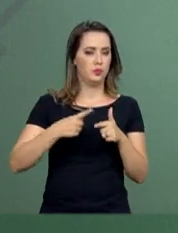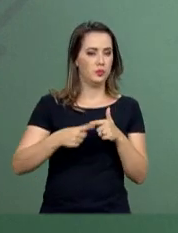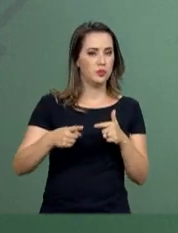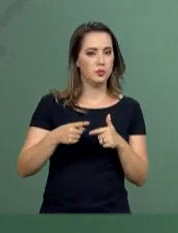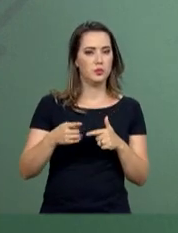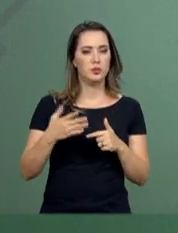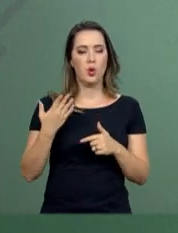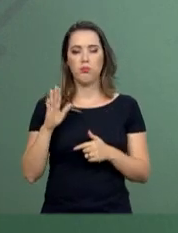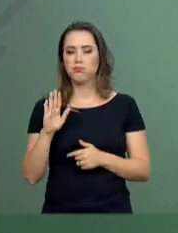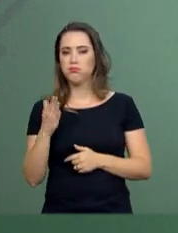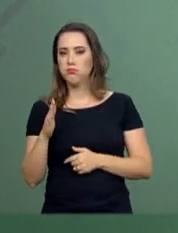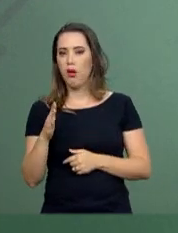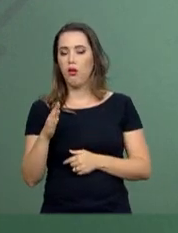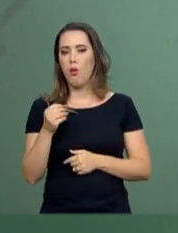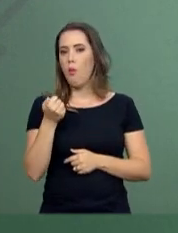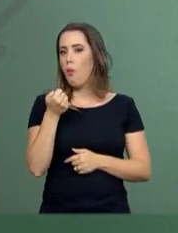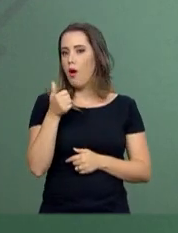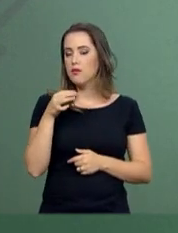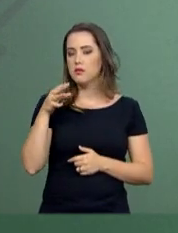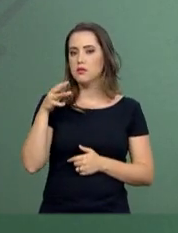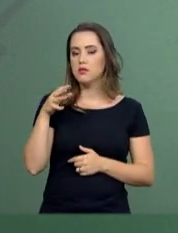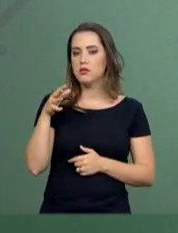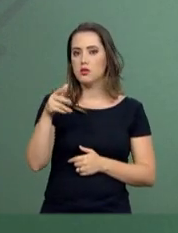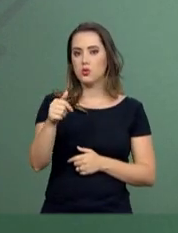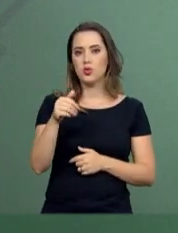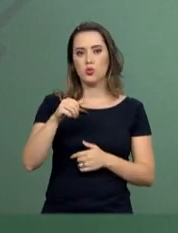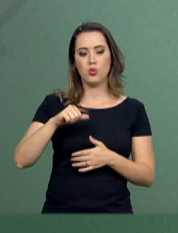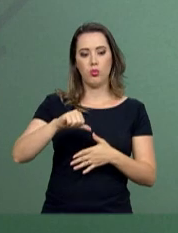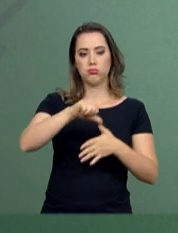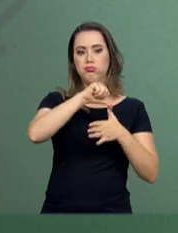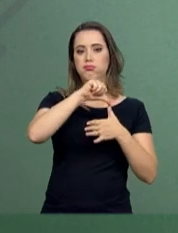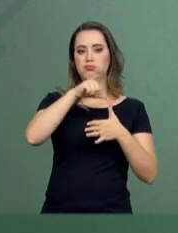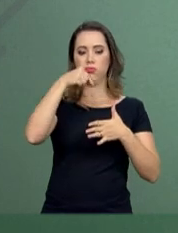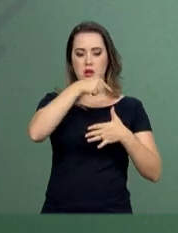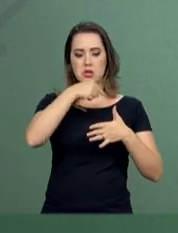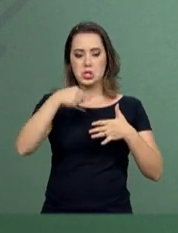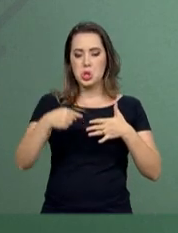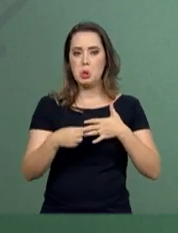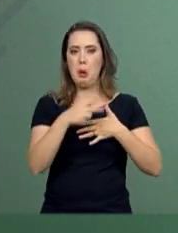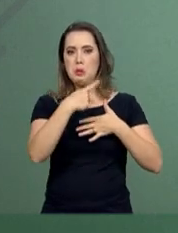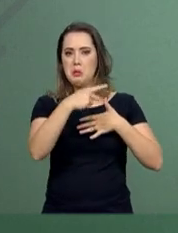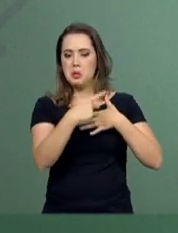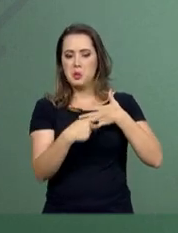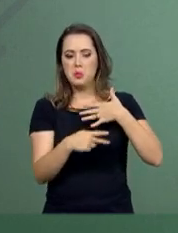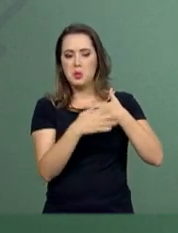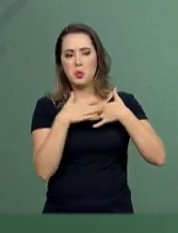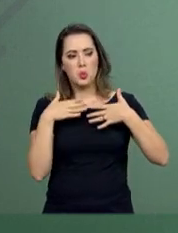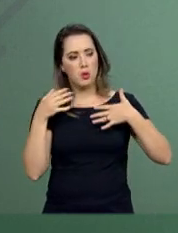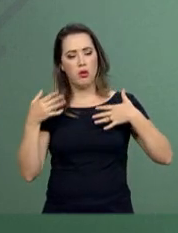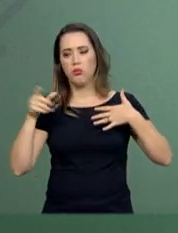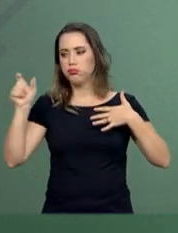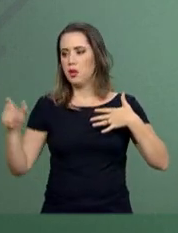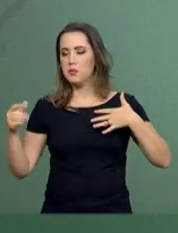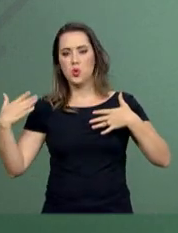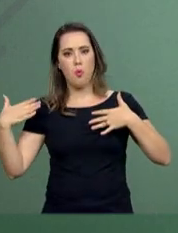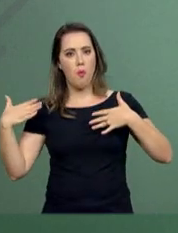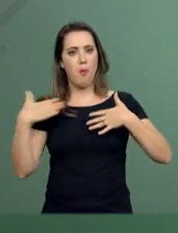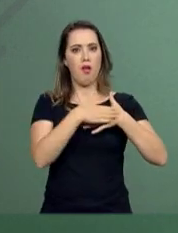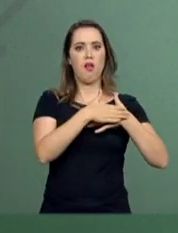quase toda a América do Sul. Devo dizer desde logo